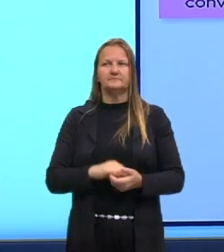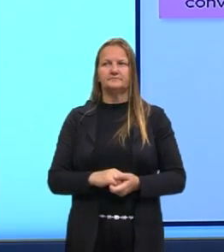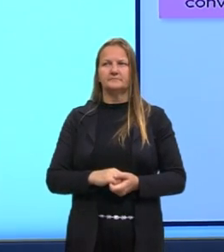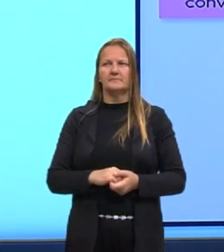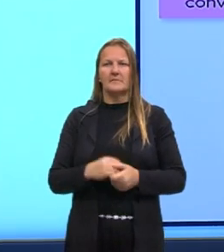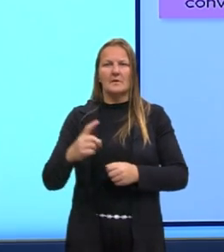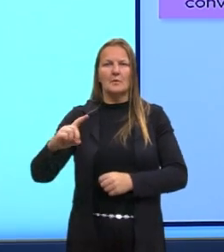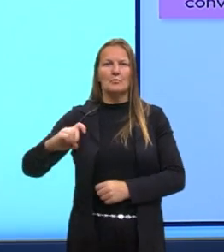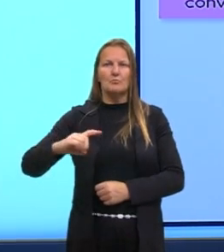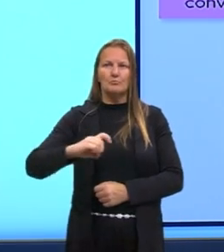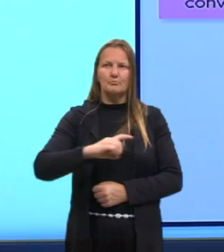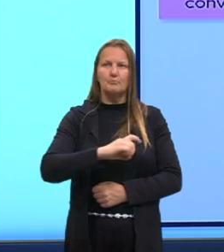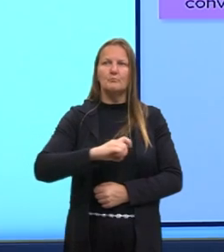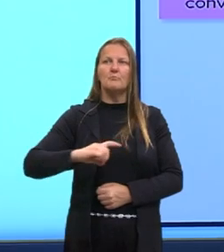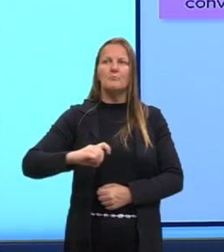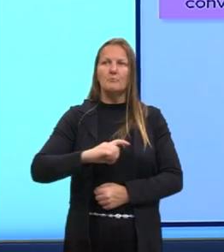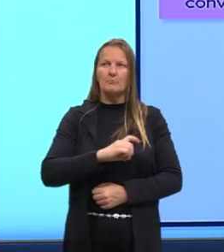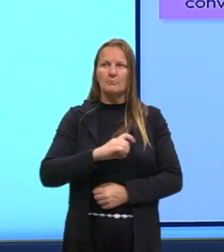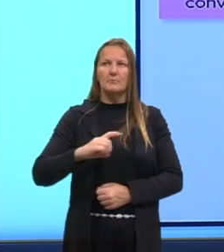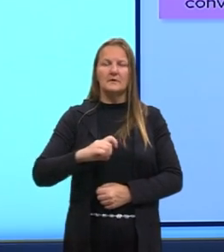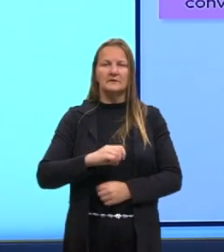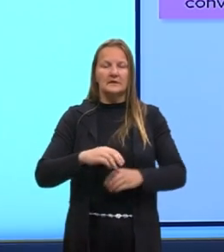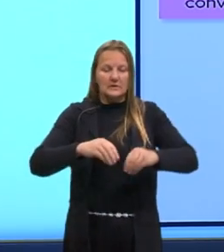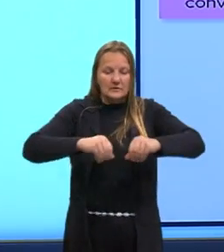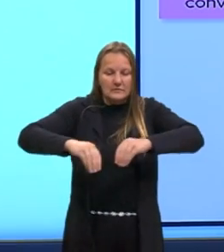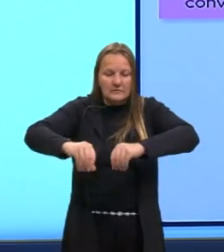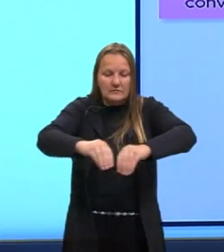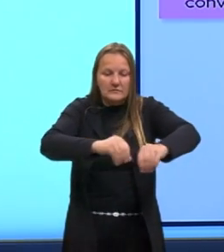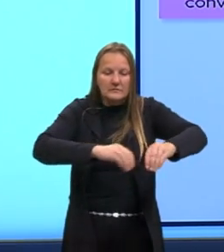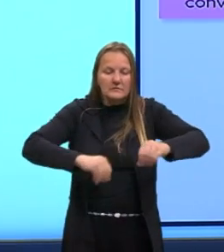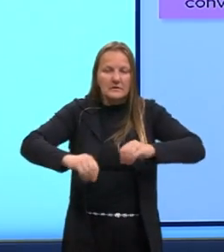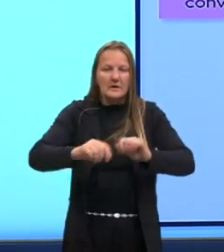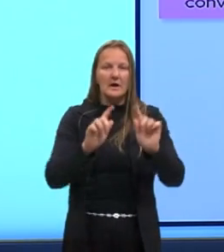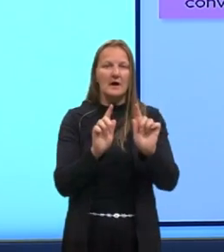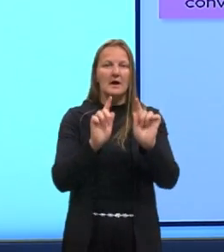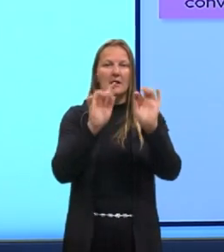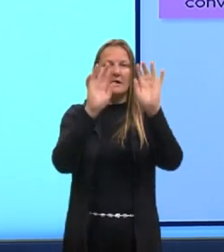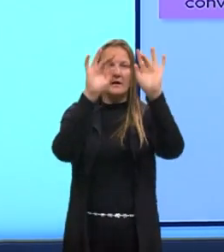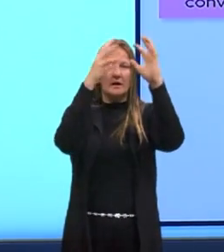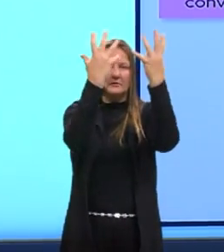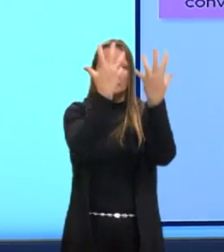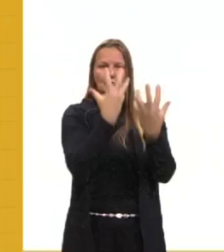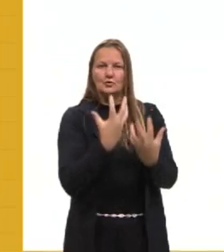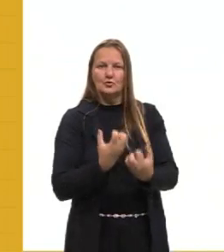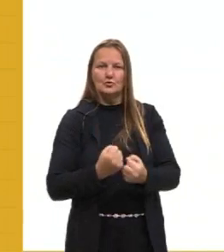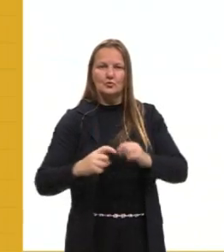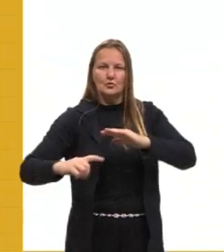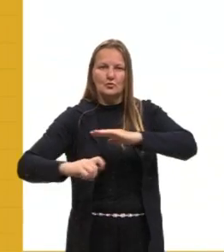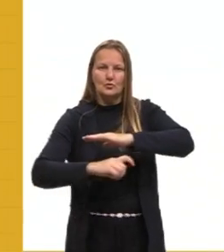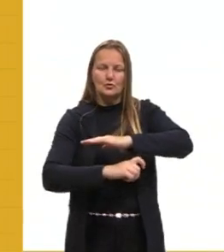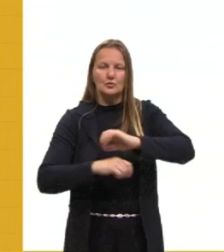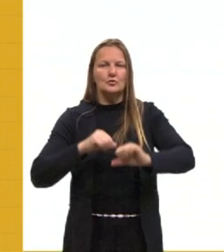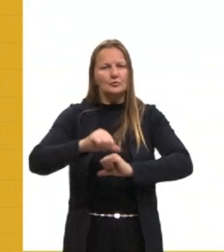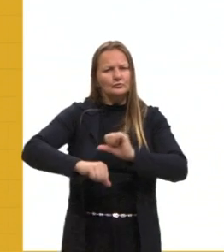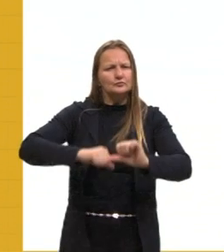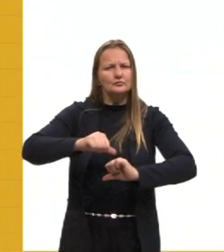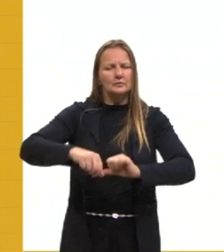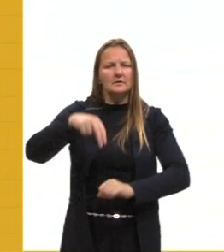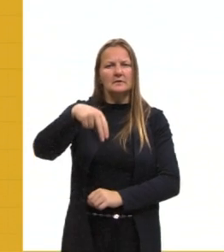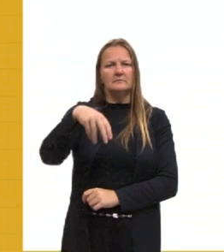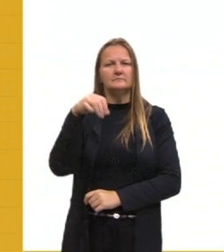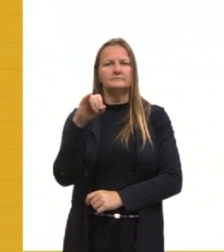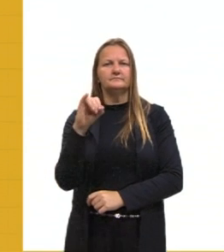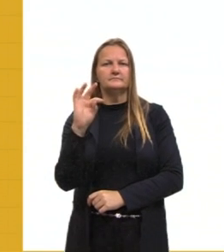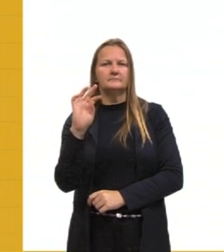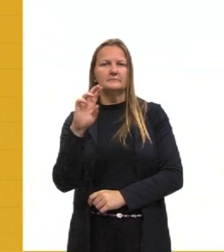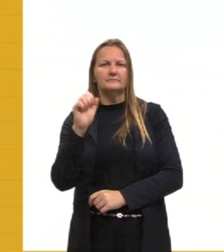Bactérias, nitrificantes presentes no solo, converte o gás nitrogênio em amônia e também em nitratos. Depois,